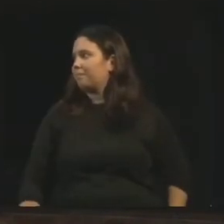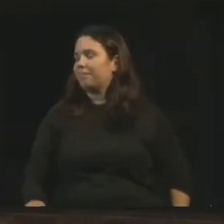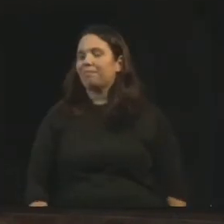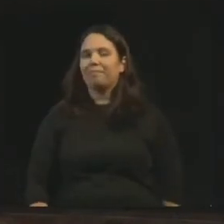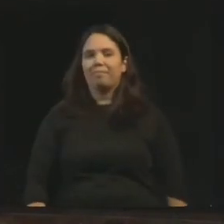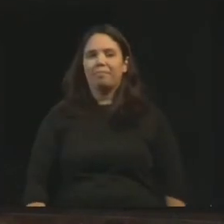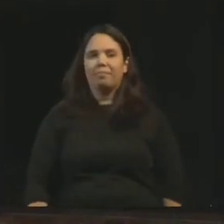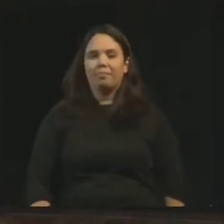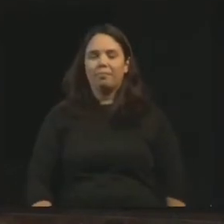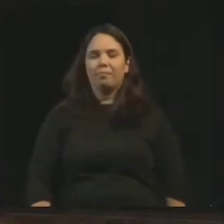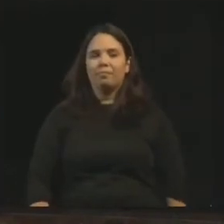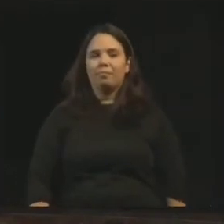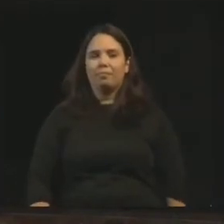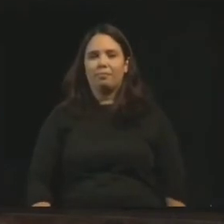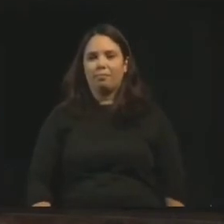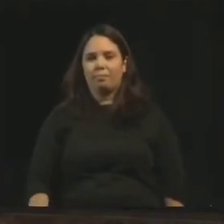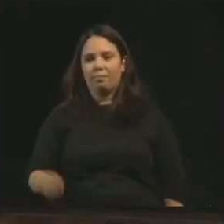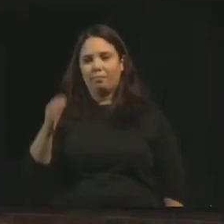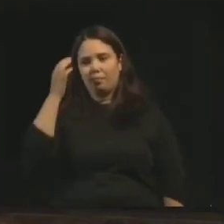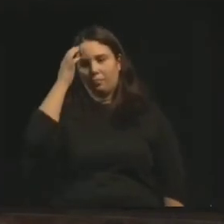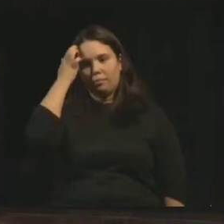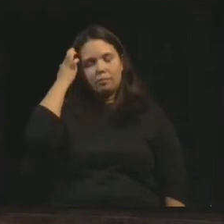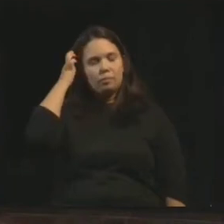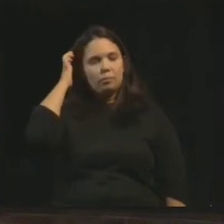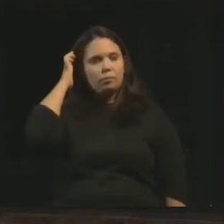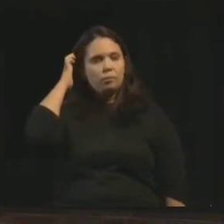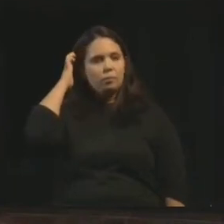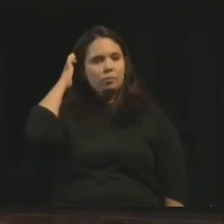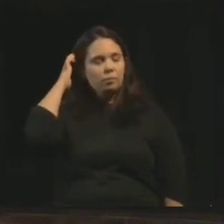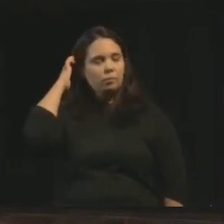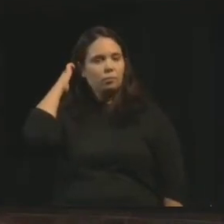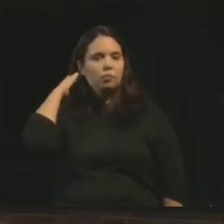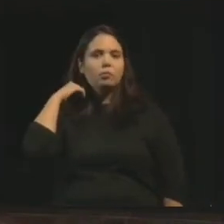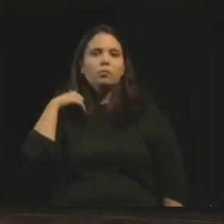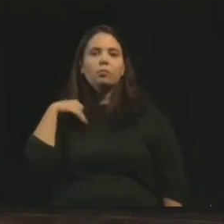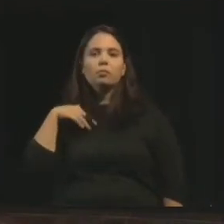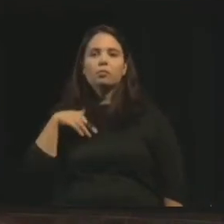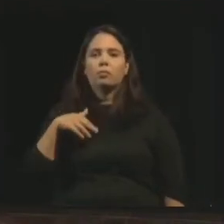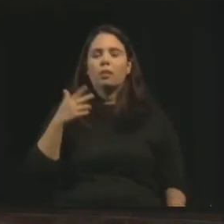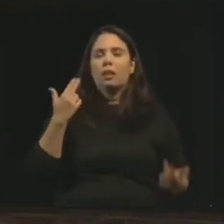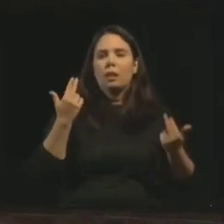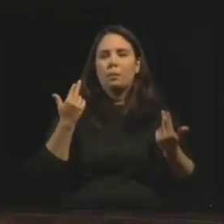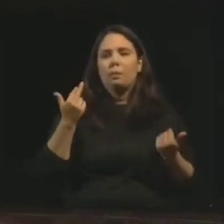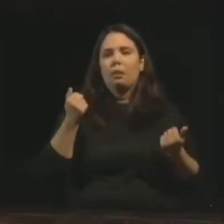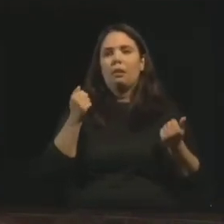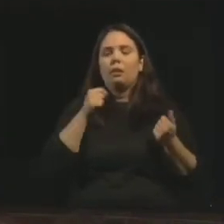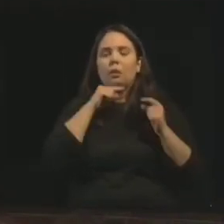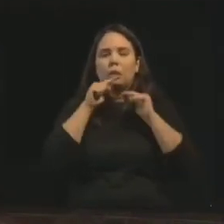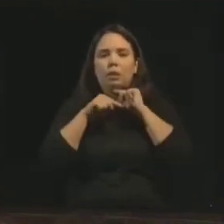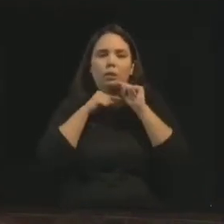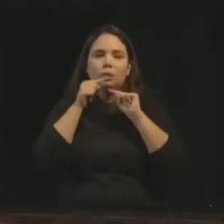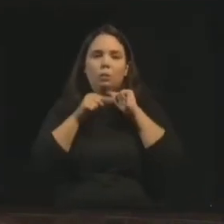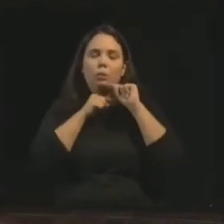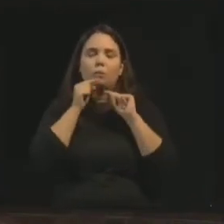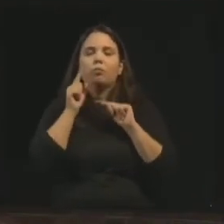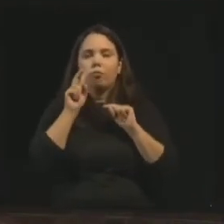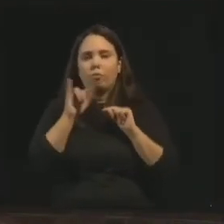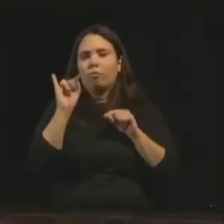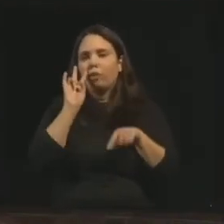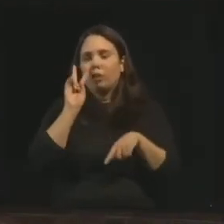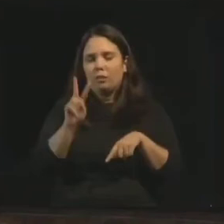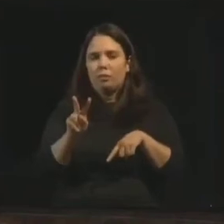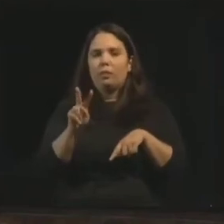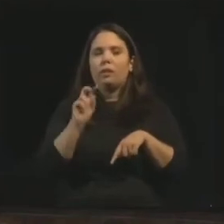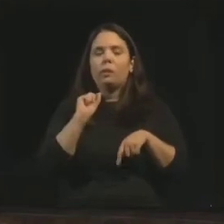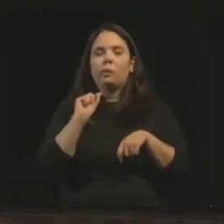Riqueza ou facilidades, está ali. Profusão de livros questionáveis também, a gente vai ver. Ah, não, mas